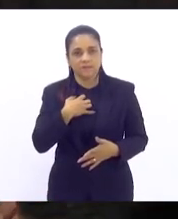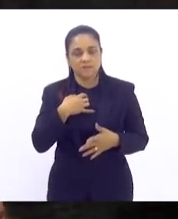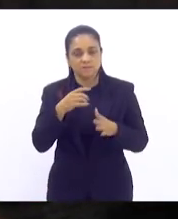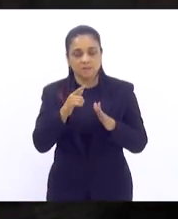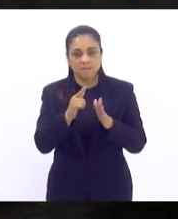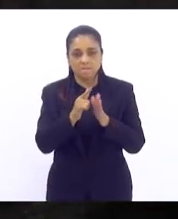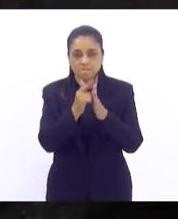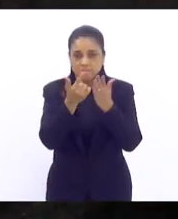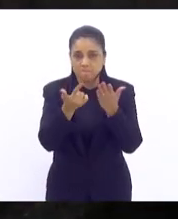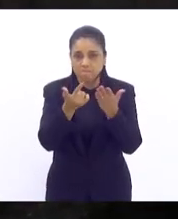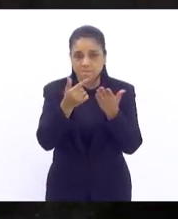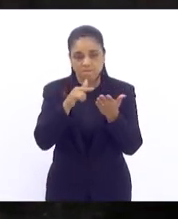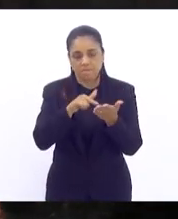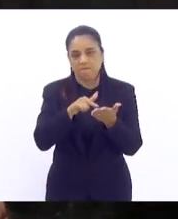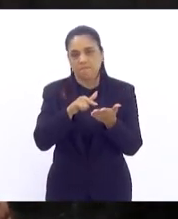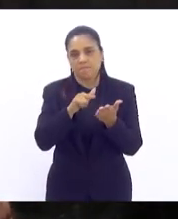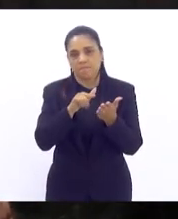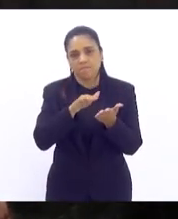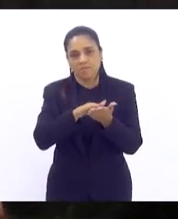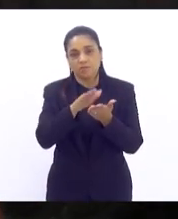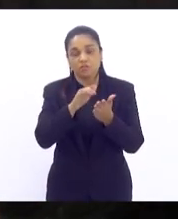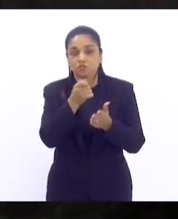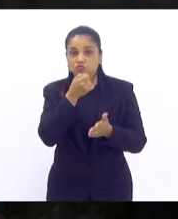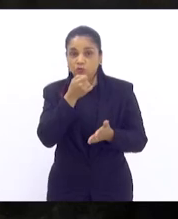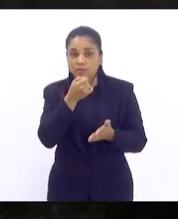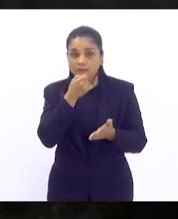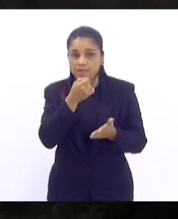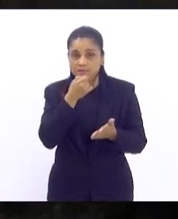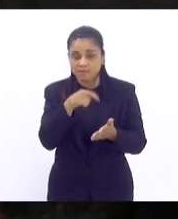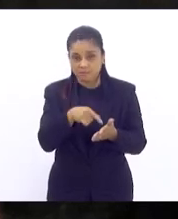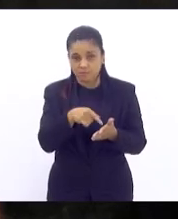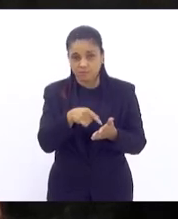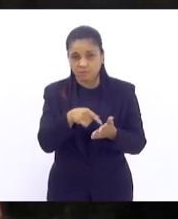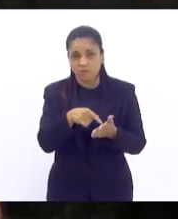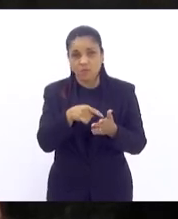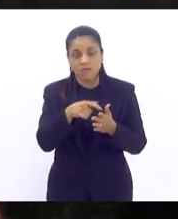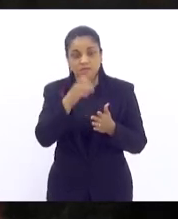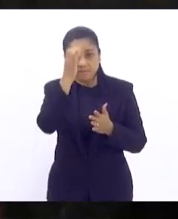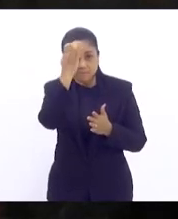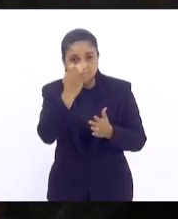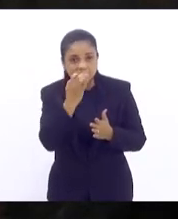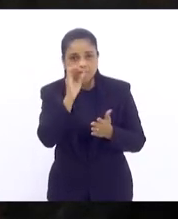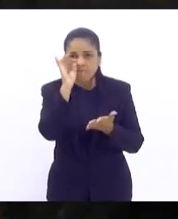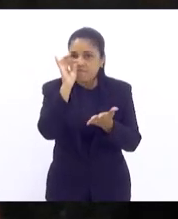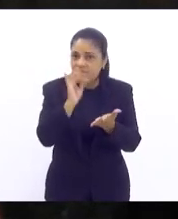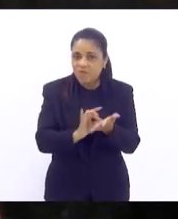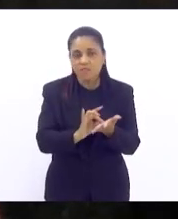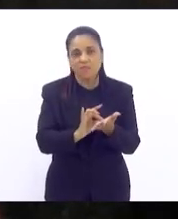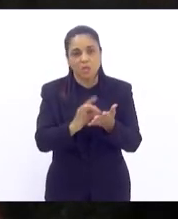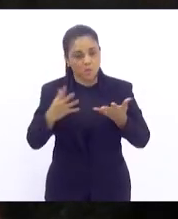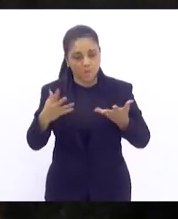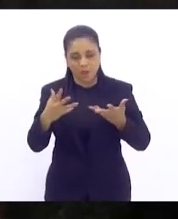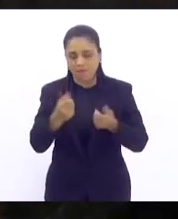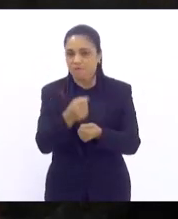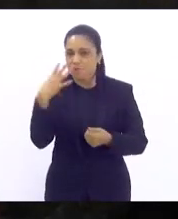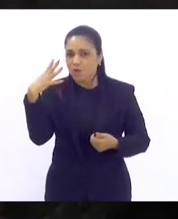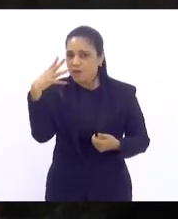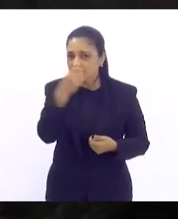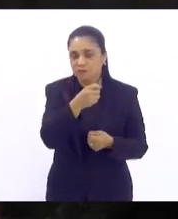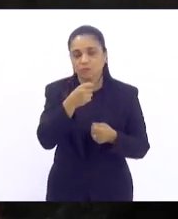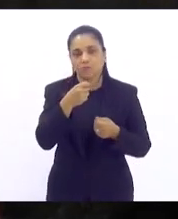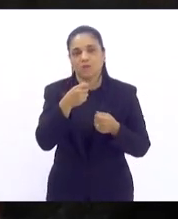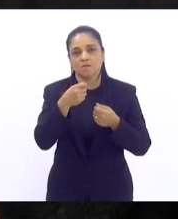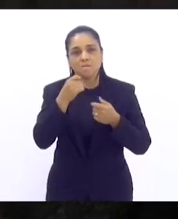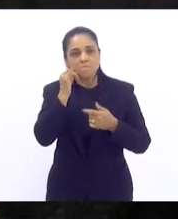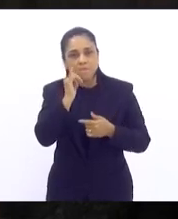jornalística o jornalismo quando ele é levado a sério ele é lindo ele é maravilhoso porque ele relata os